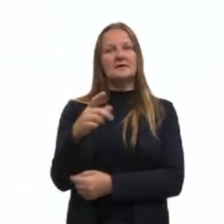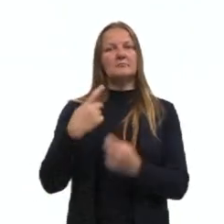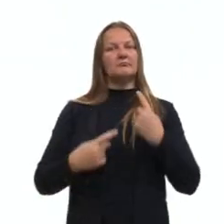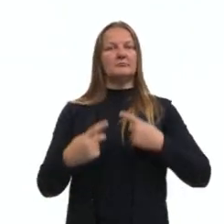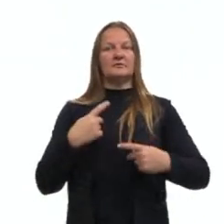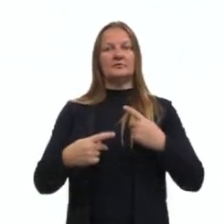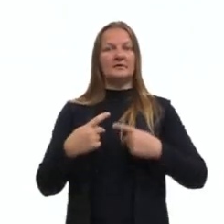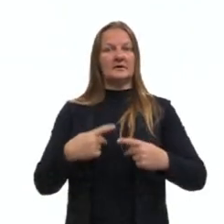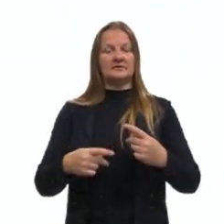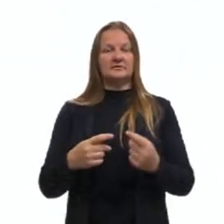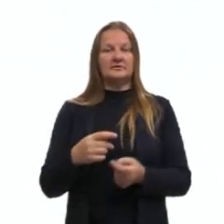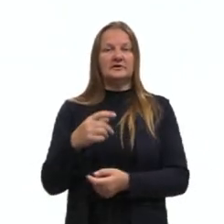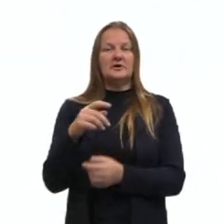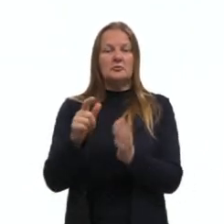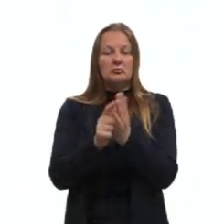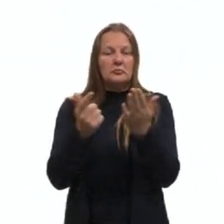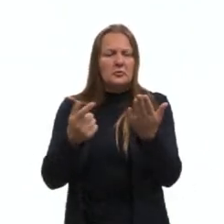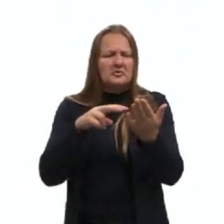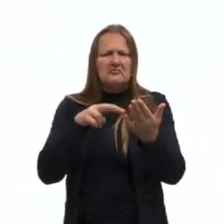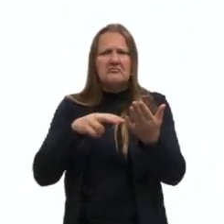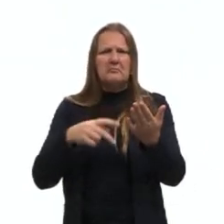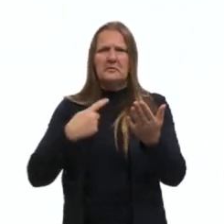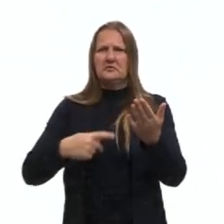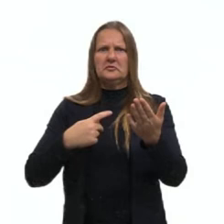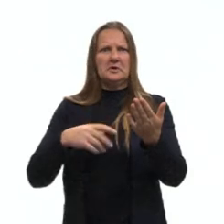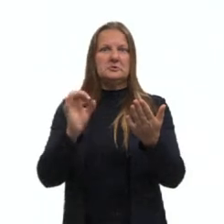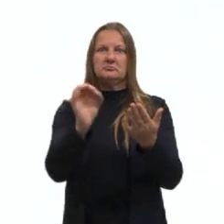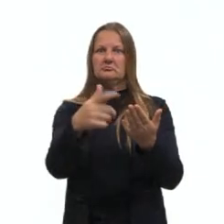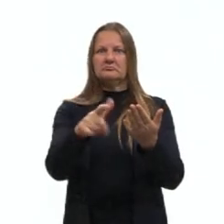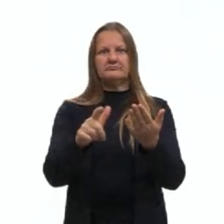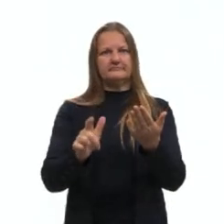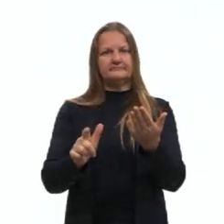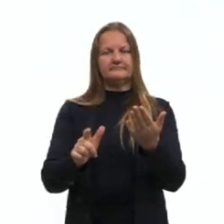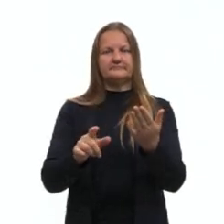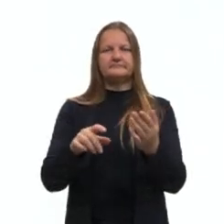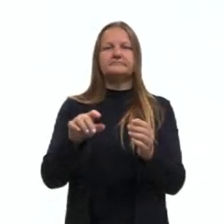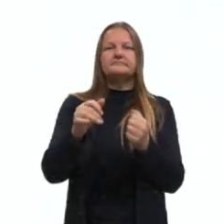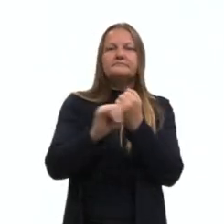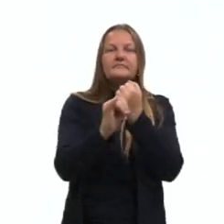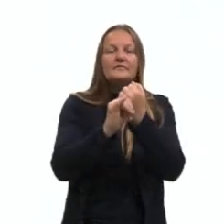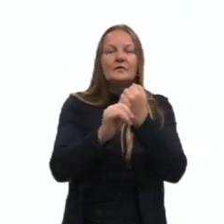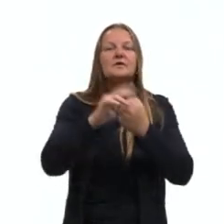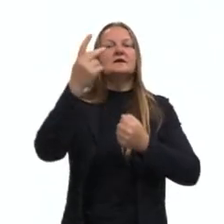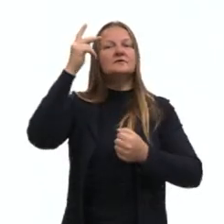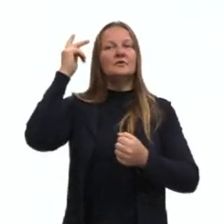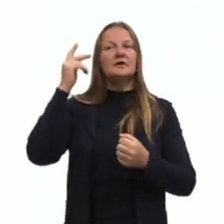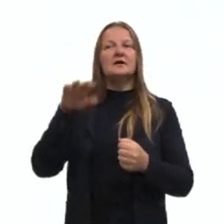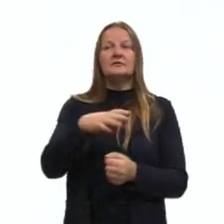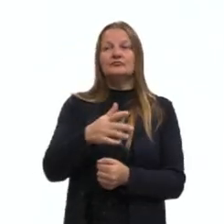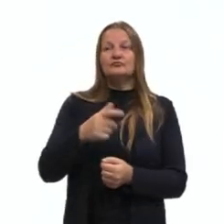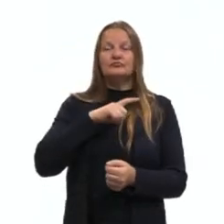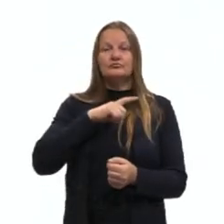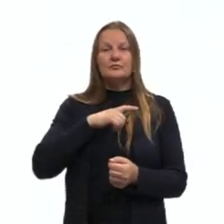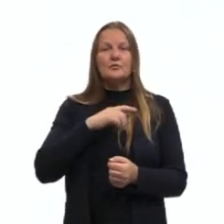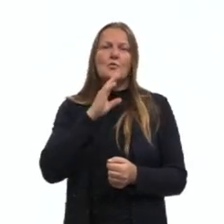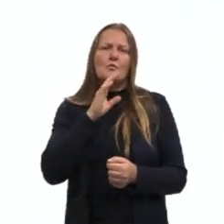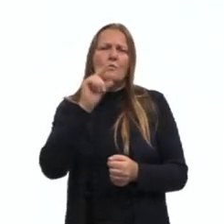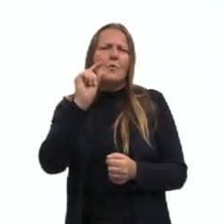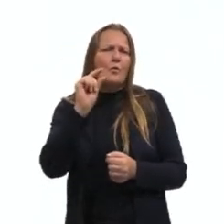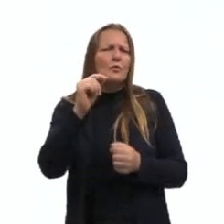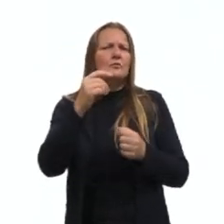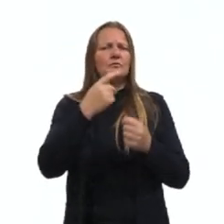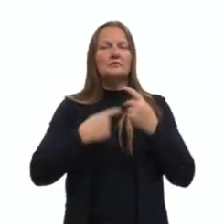crônicas jornalísticas, geralmente não tem aí personagens. E no caso das crônicas históricas ou de humor, são poucos,